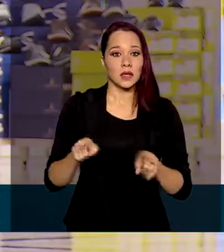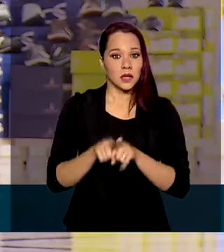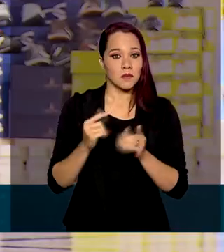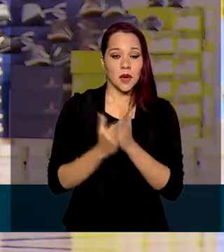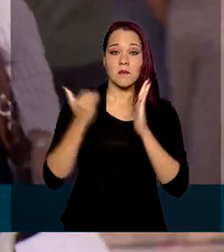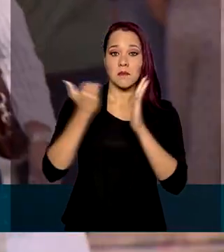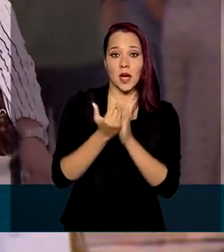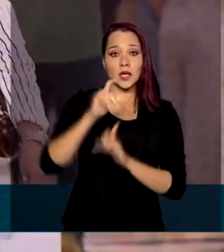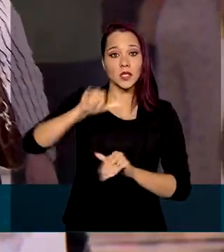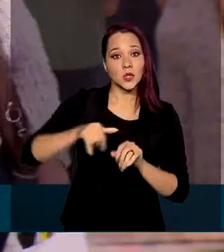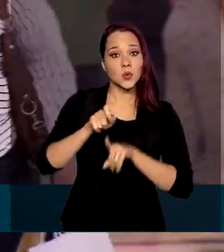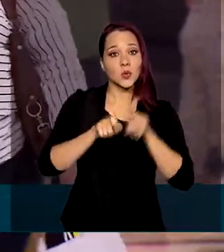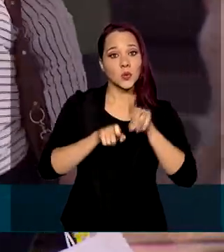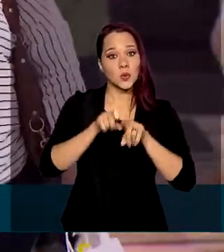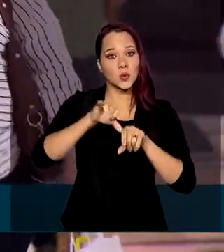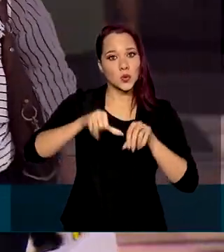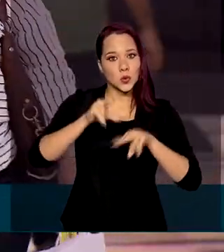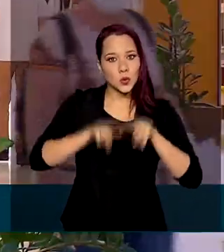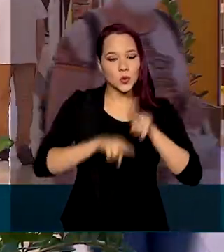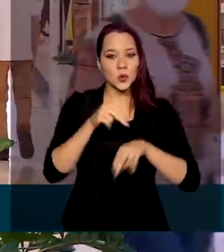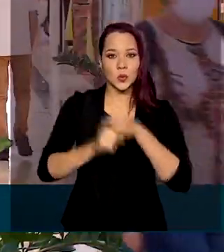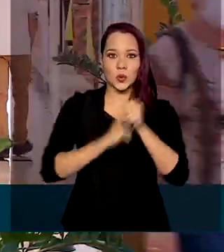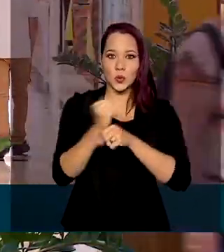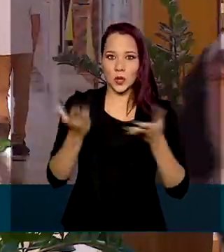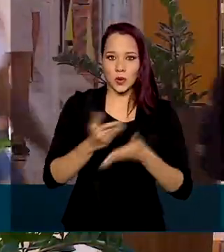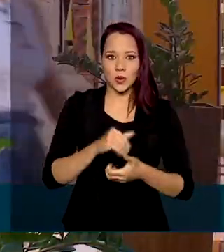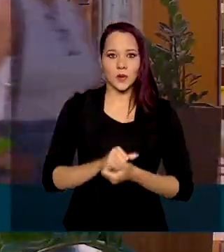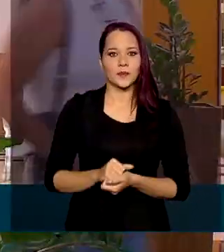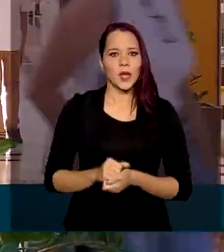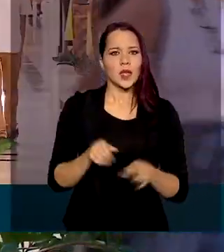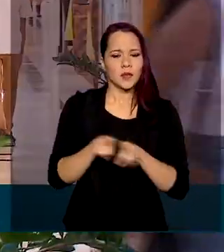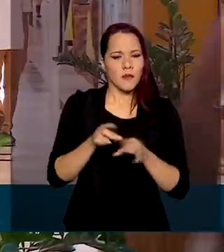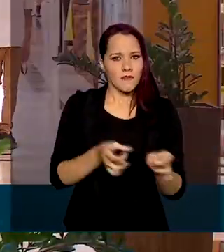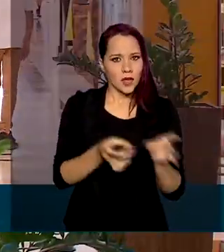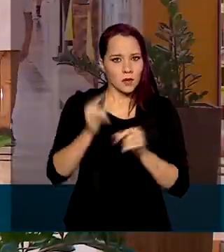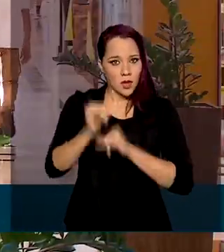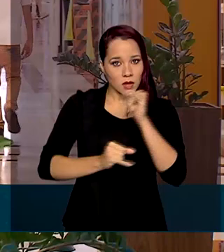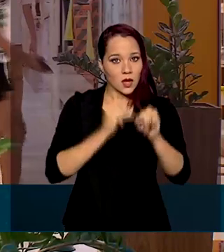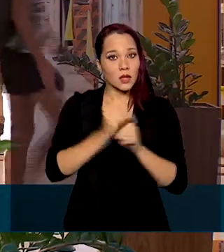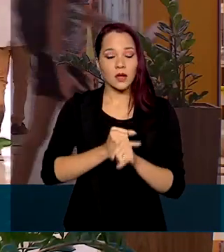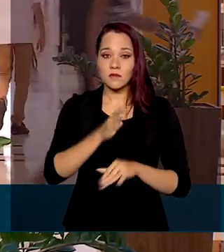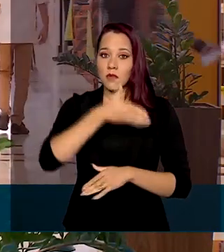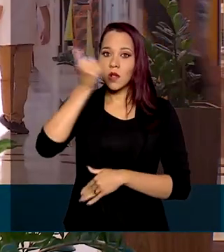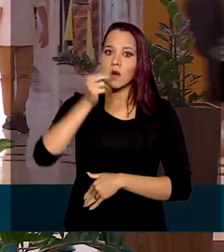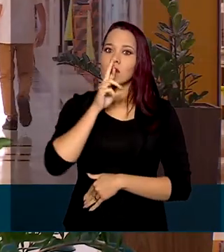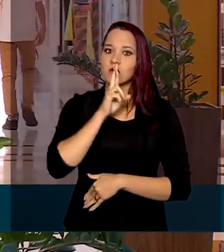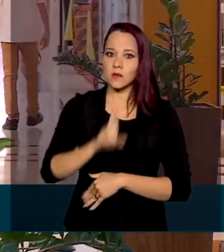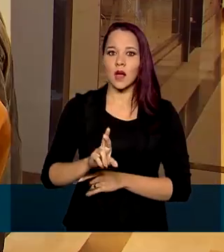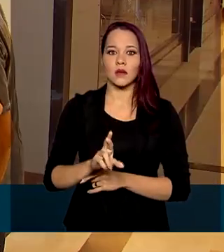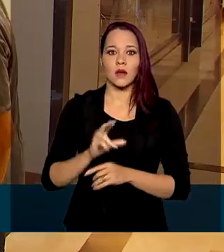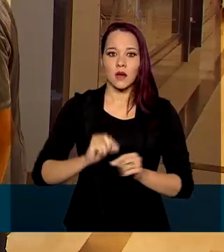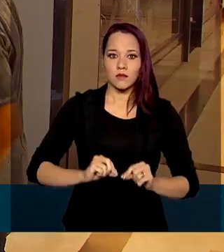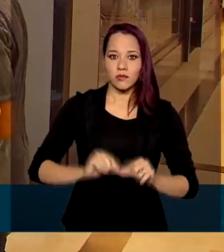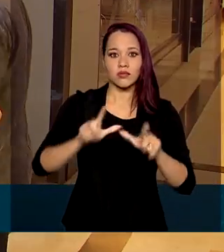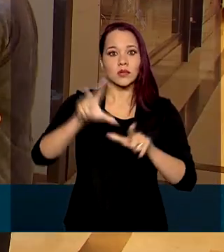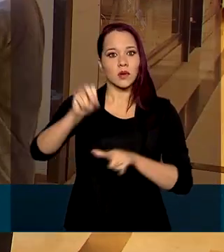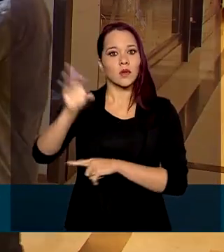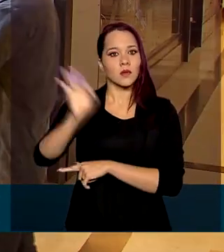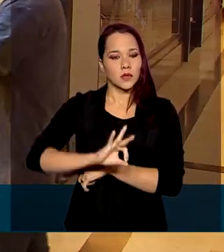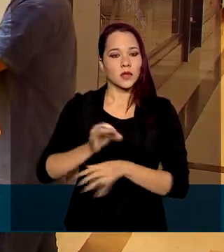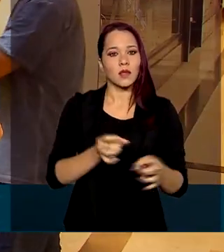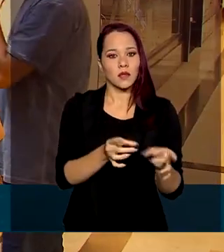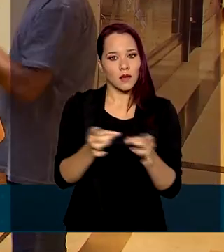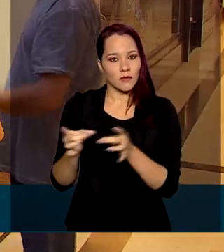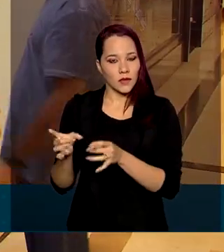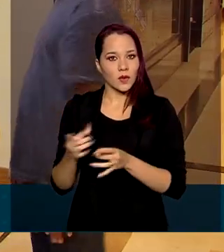maior que o de julho deste ano. O comércio eletrônico também teve o melhor resultado do ano em um aumento de quase 50% nas